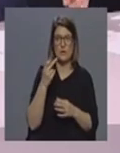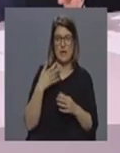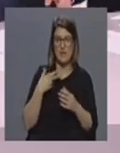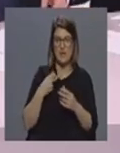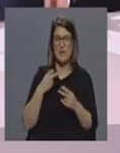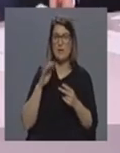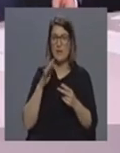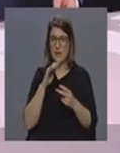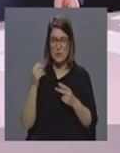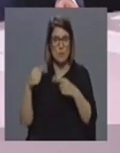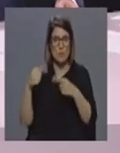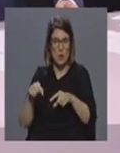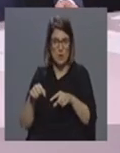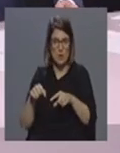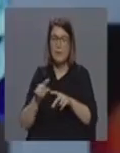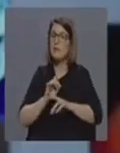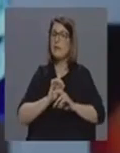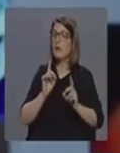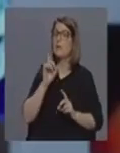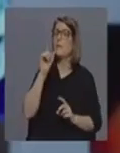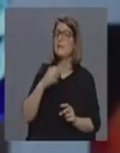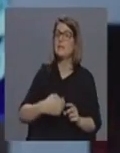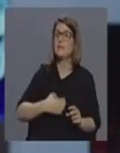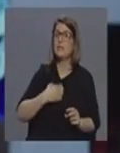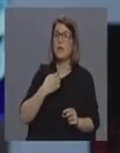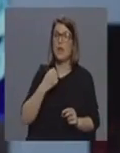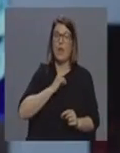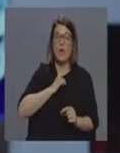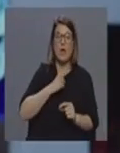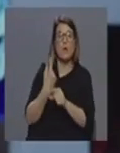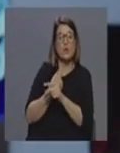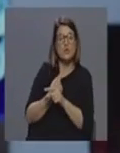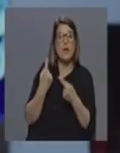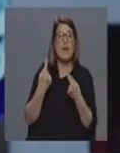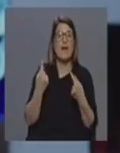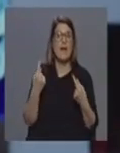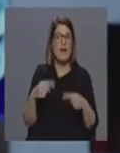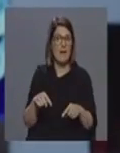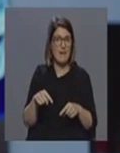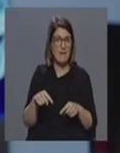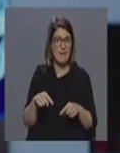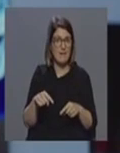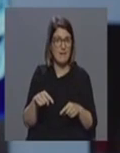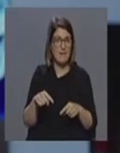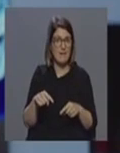e que possam ter também sinais e sintomas clínicos ou seja entretanto nós temos que